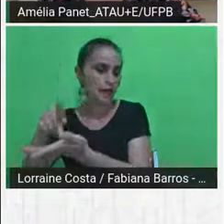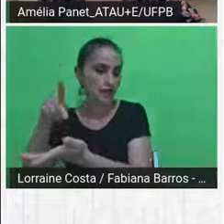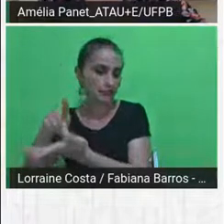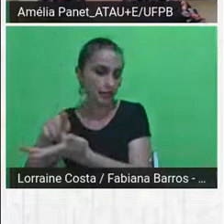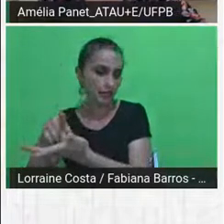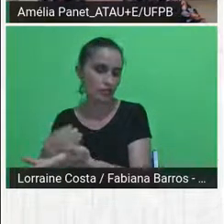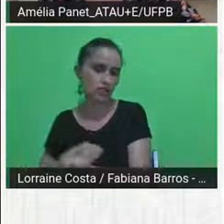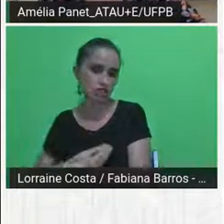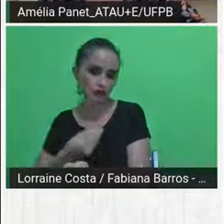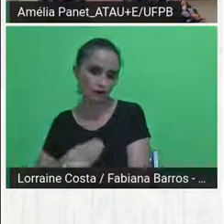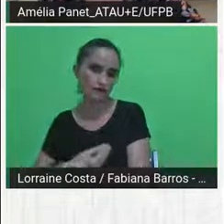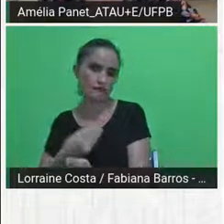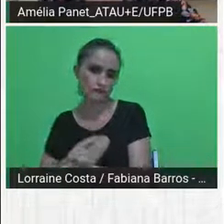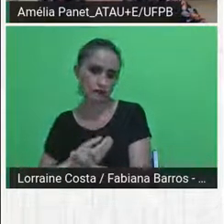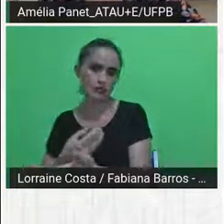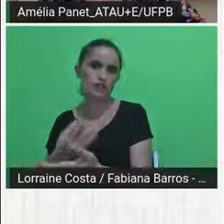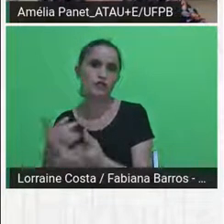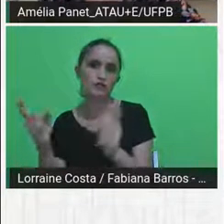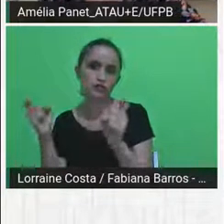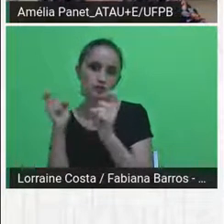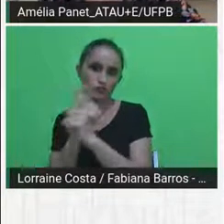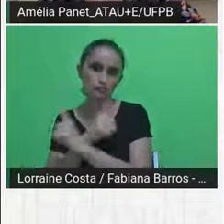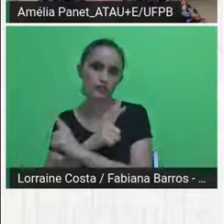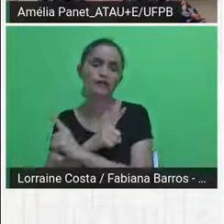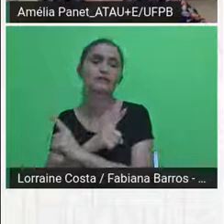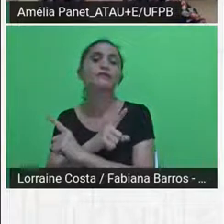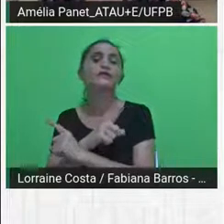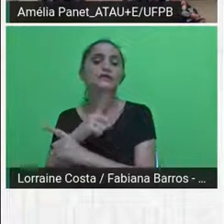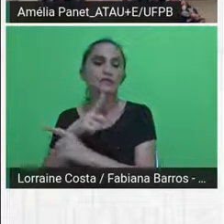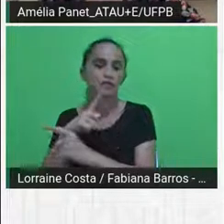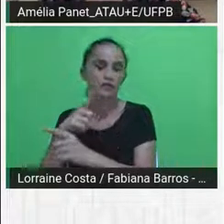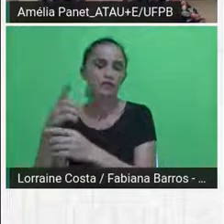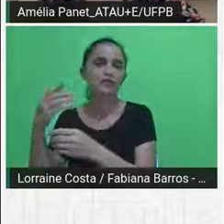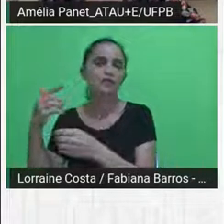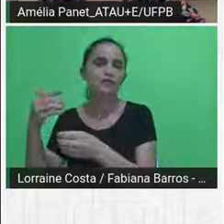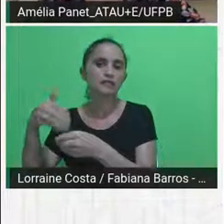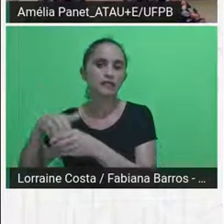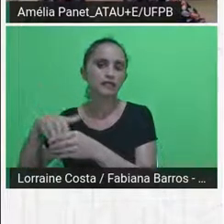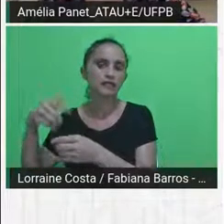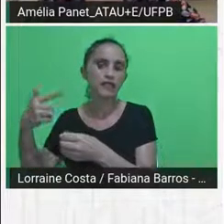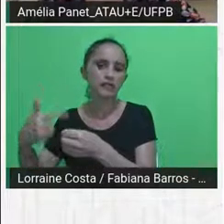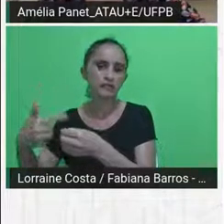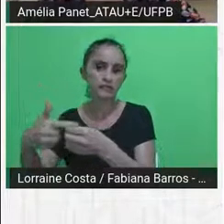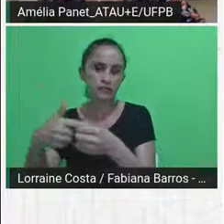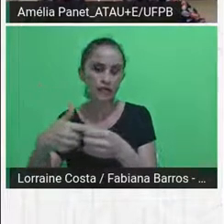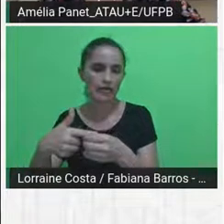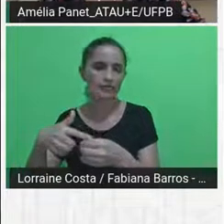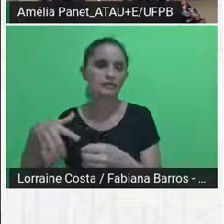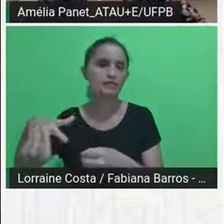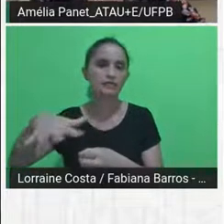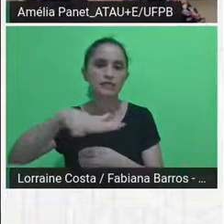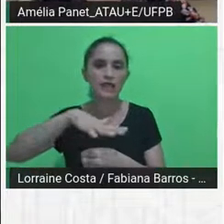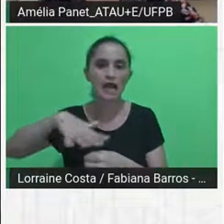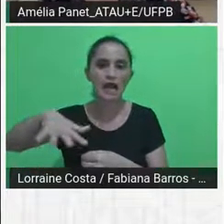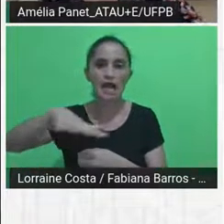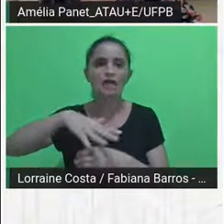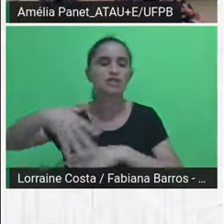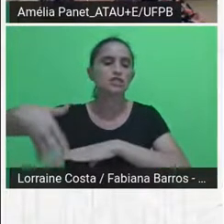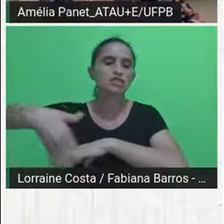né, nas cidades, tanto em suas, em suas regiões urbanas quanto rurais. Então,